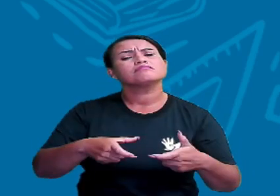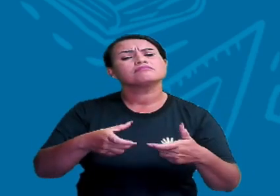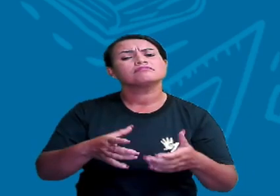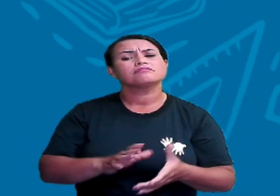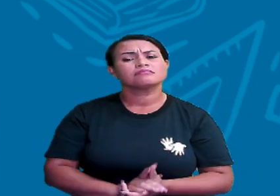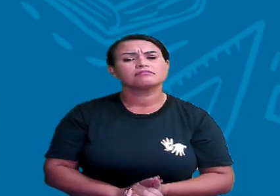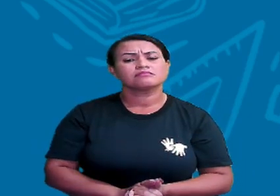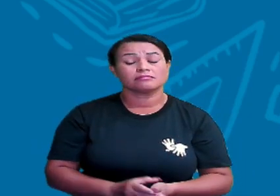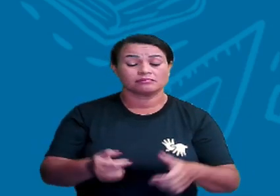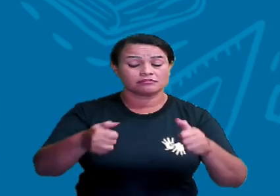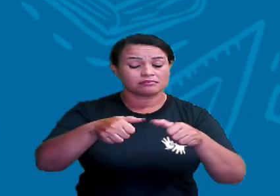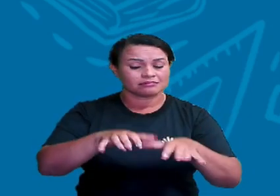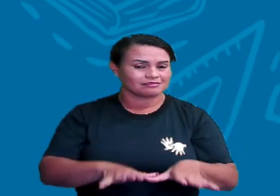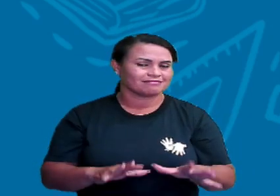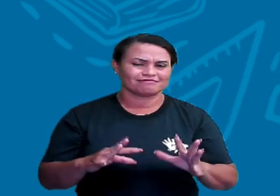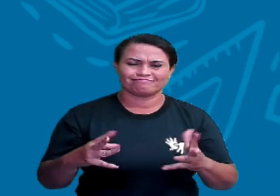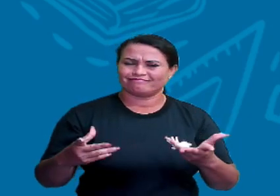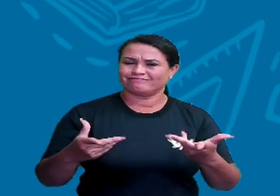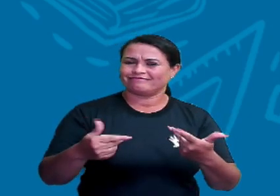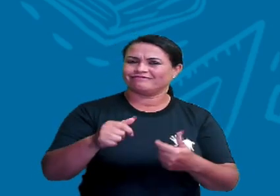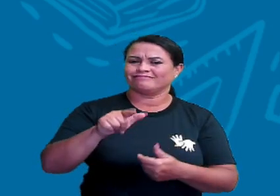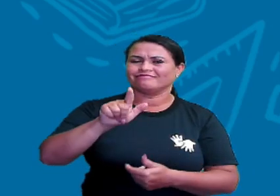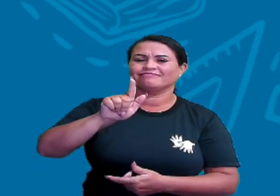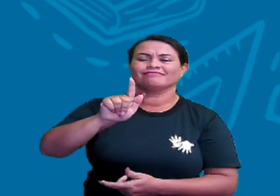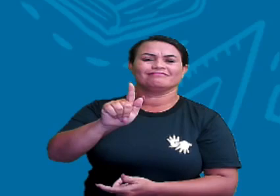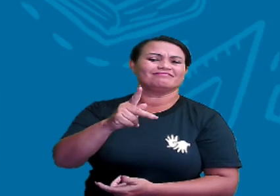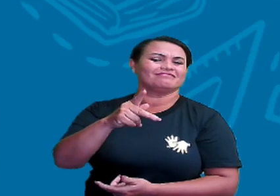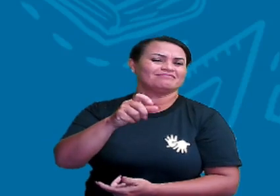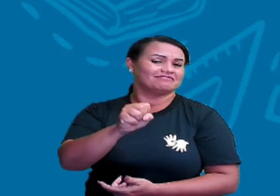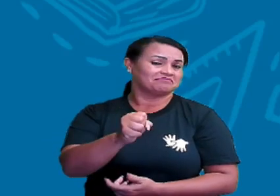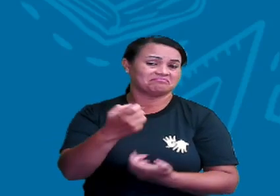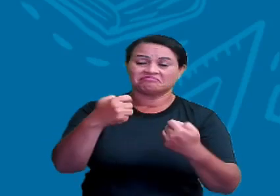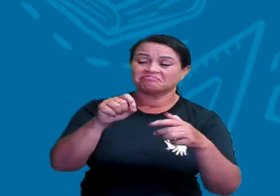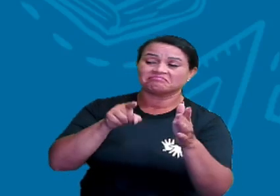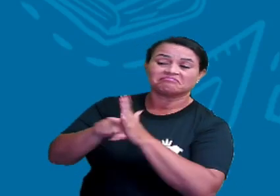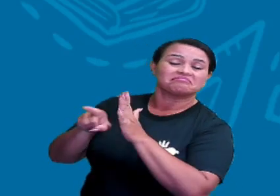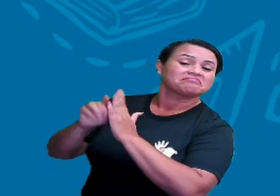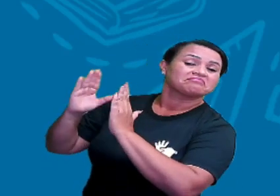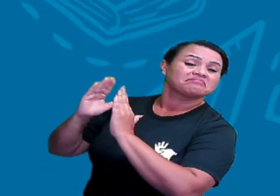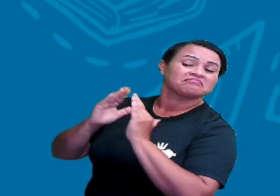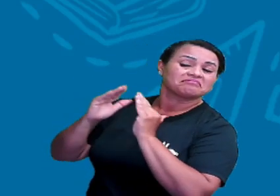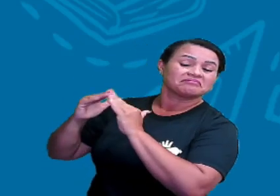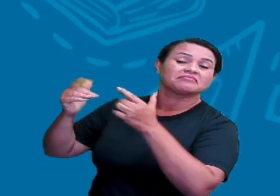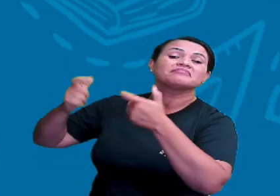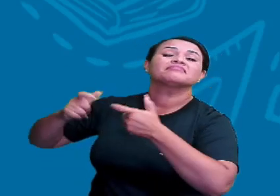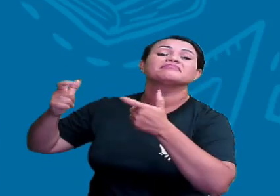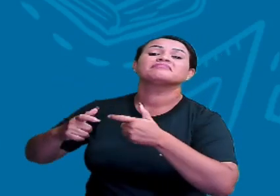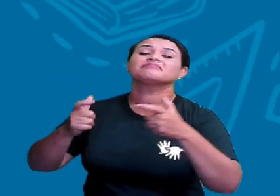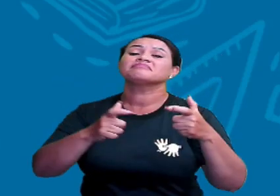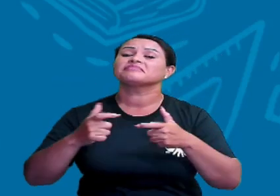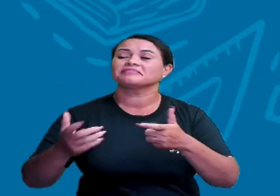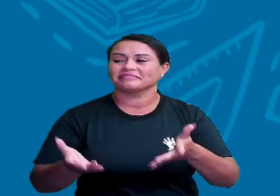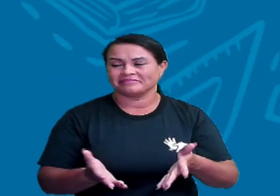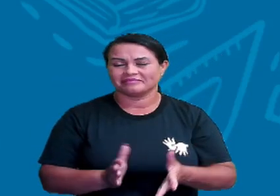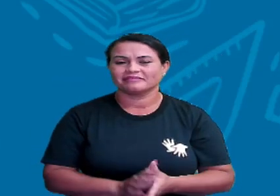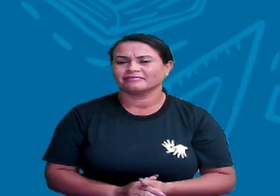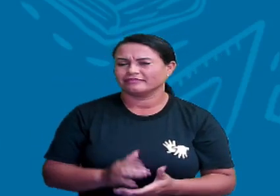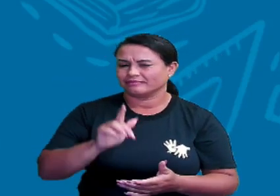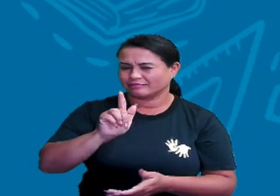Então, o GPS é uma maravilha, né, gente? Não precisa estar perguntando para o vizinho onde é que ficam os lugares, né?